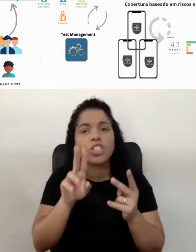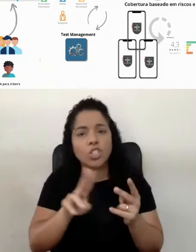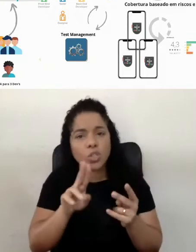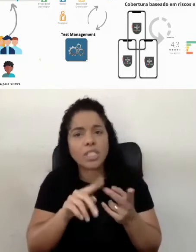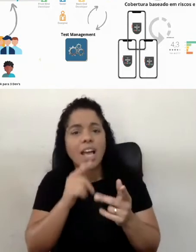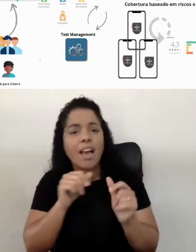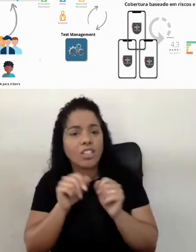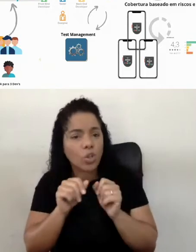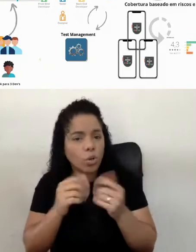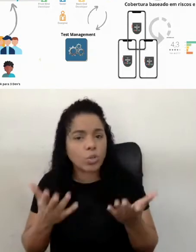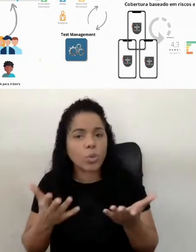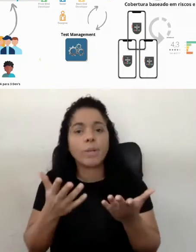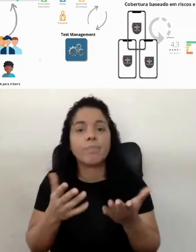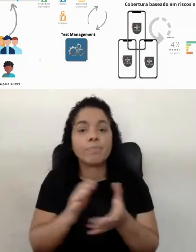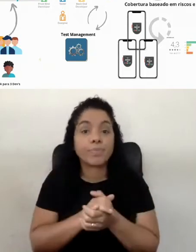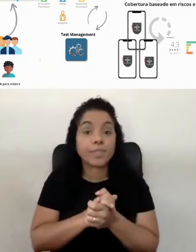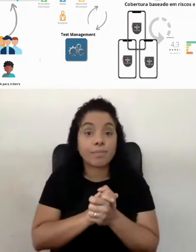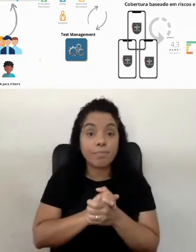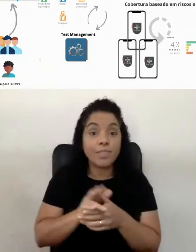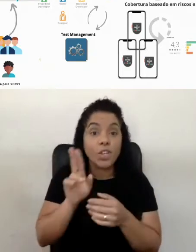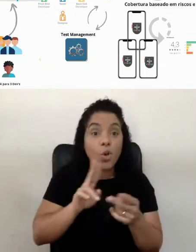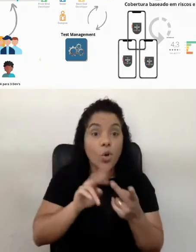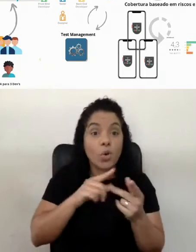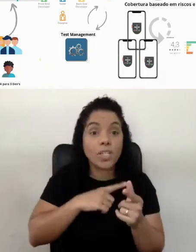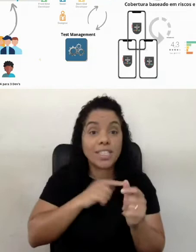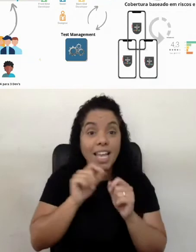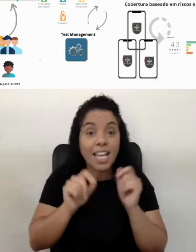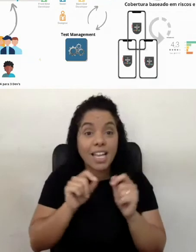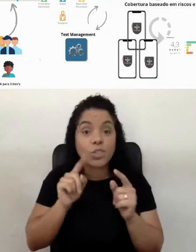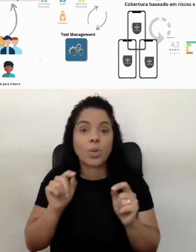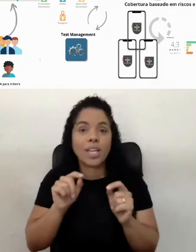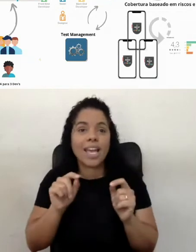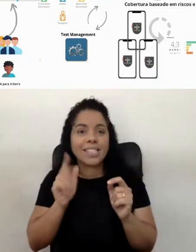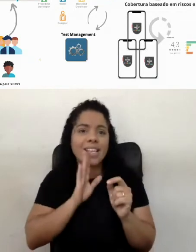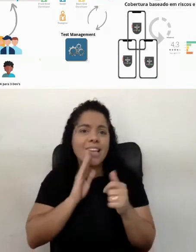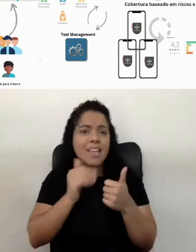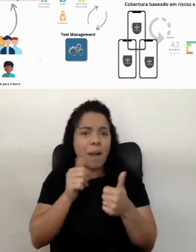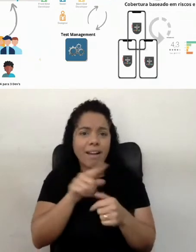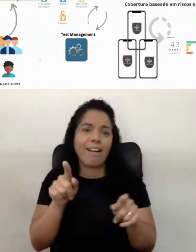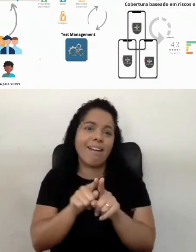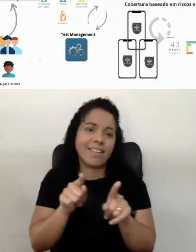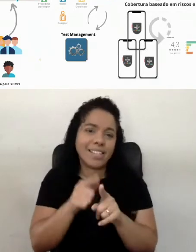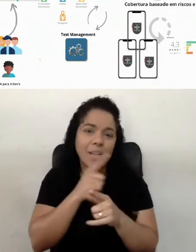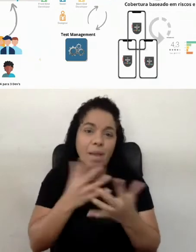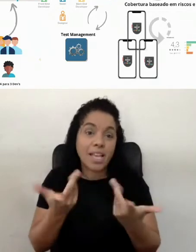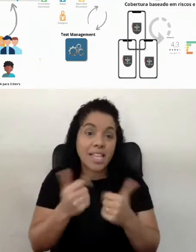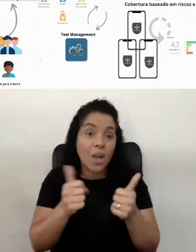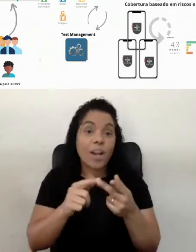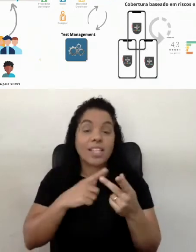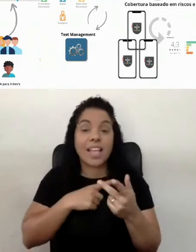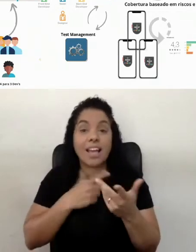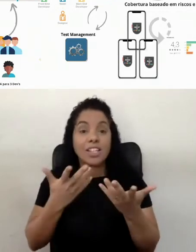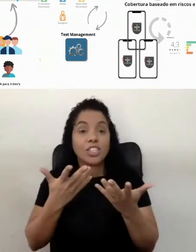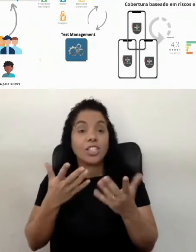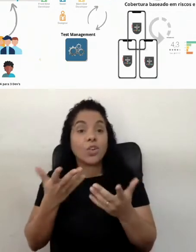de construir, usando o Heavy Data Dream, enfim, e de ser bacana isso, né? E da qualidade estar influenciando, de